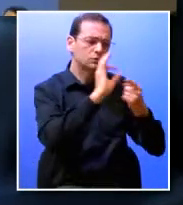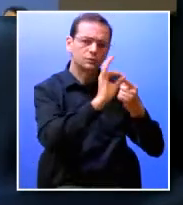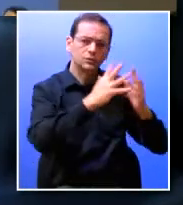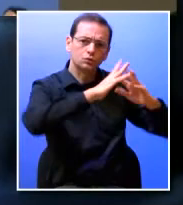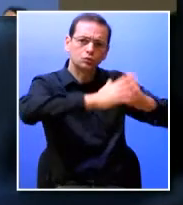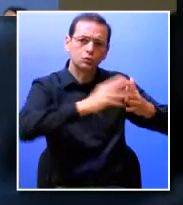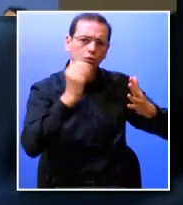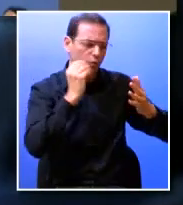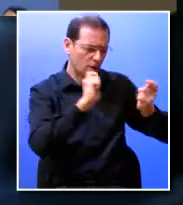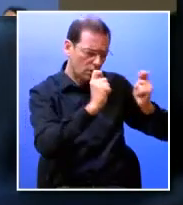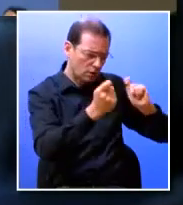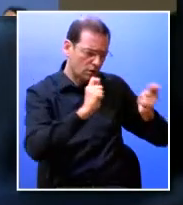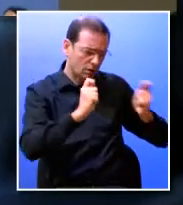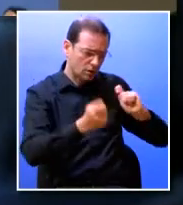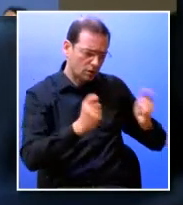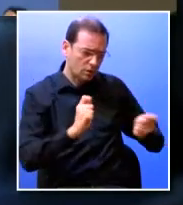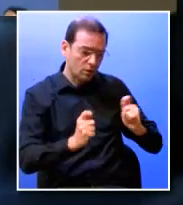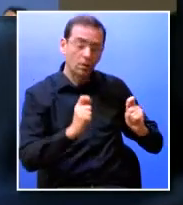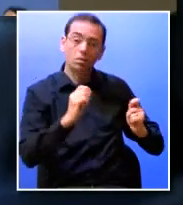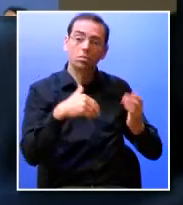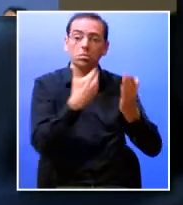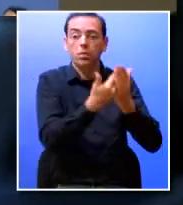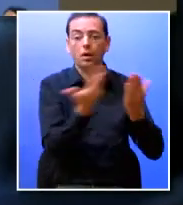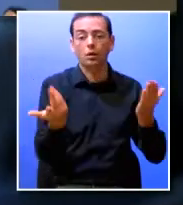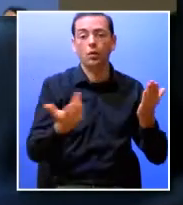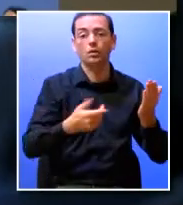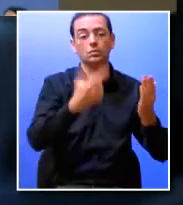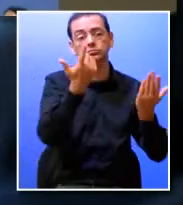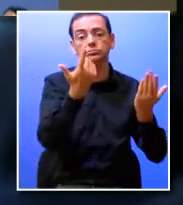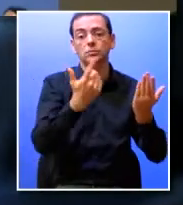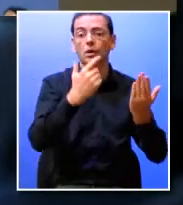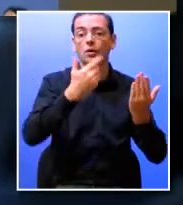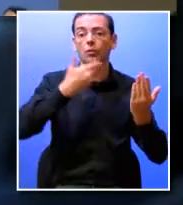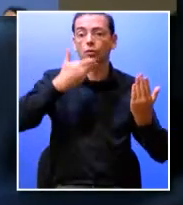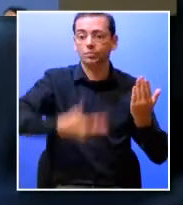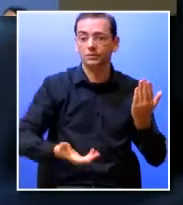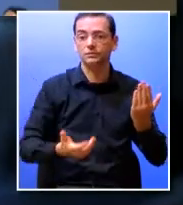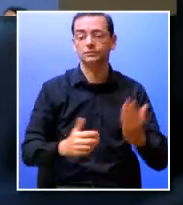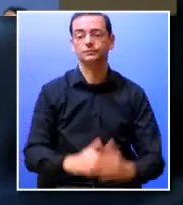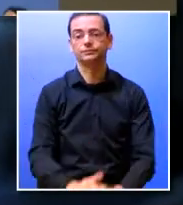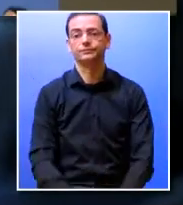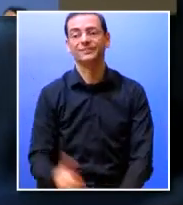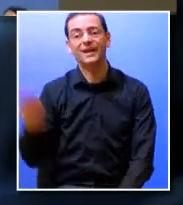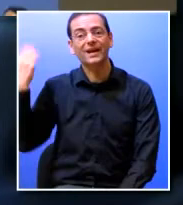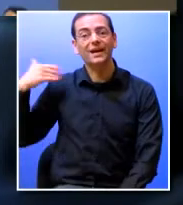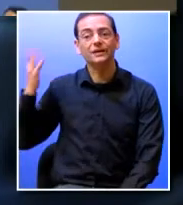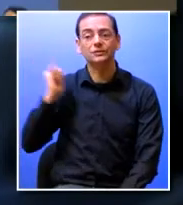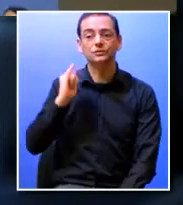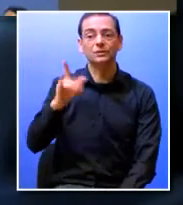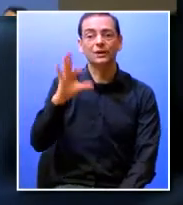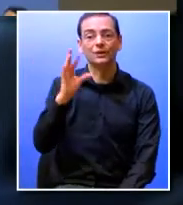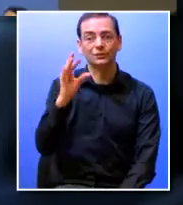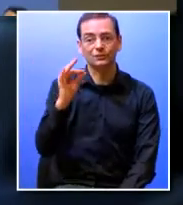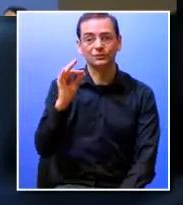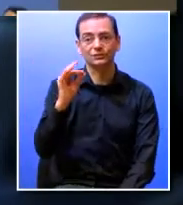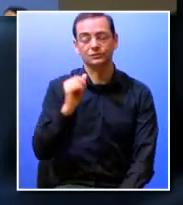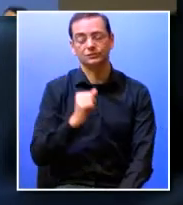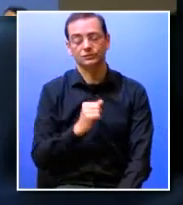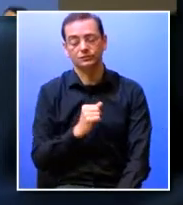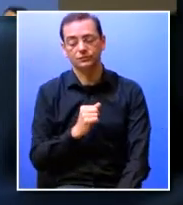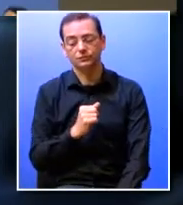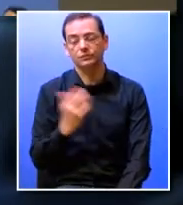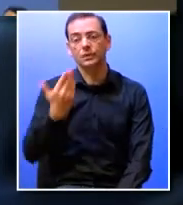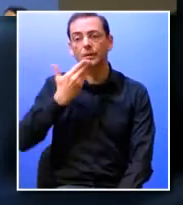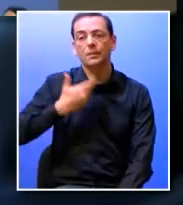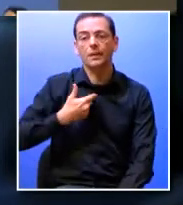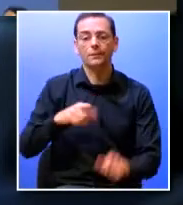este desenvolvimento de competências mas como vos disse quando foi lançado o desafio de em 2014 pensar o que era e